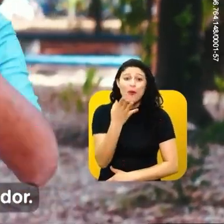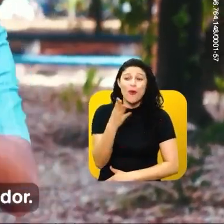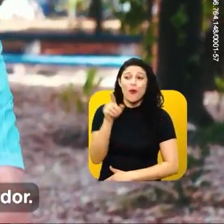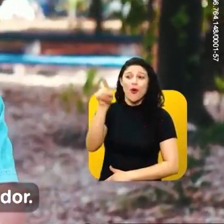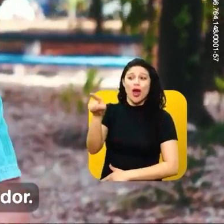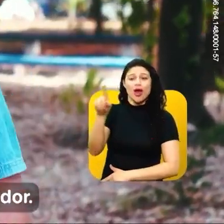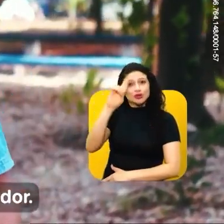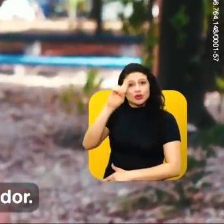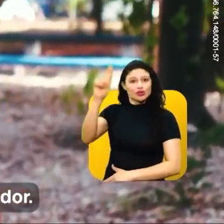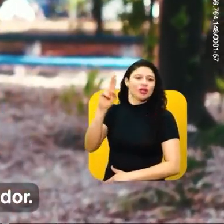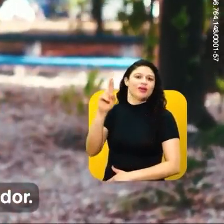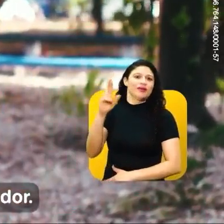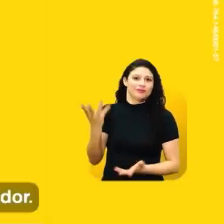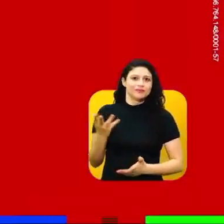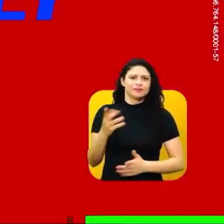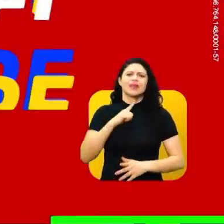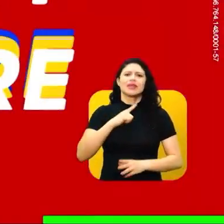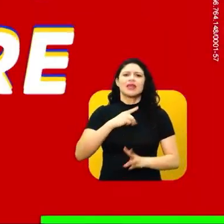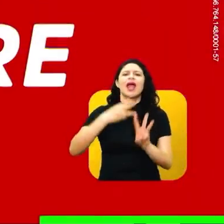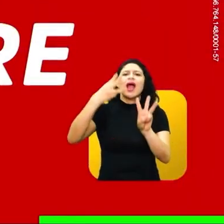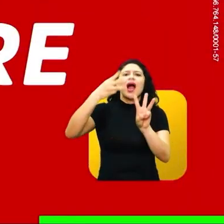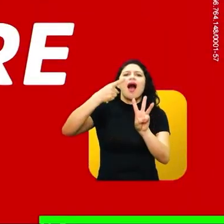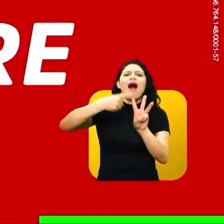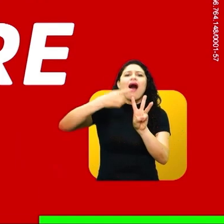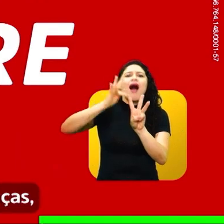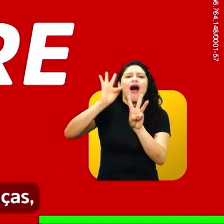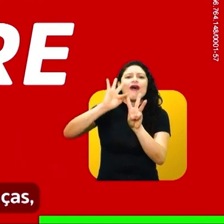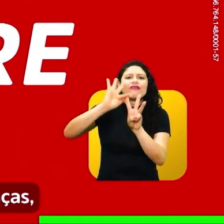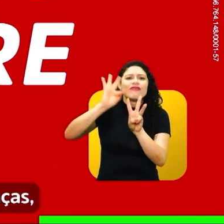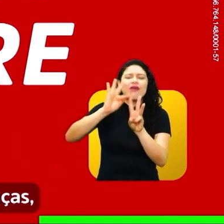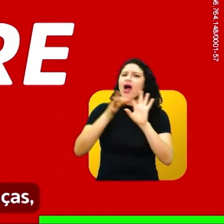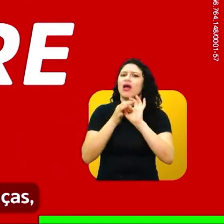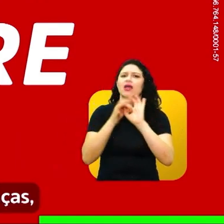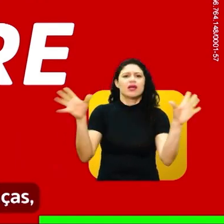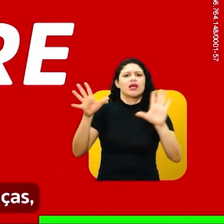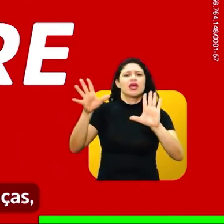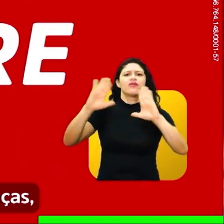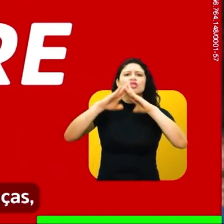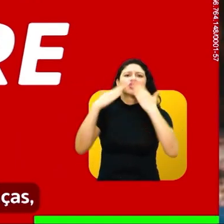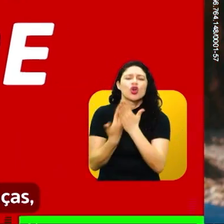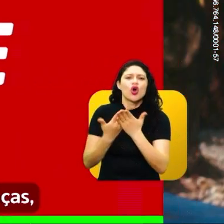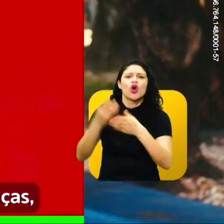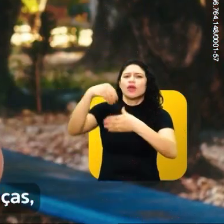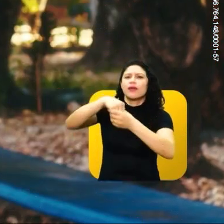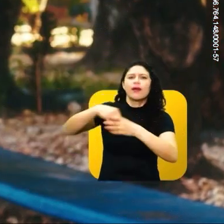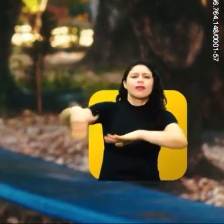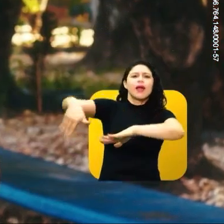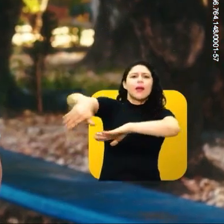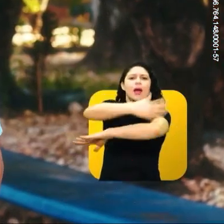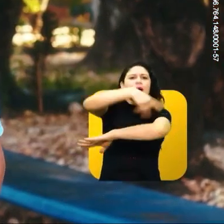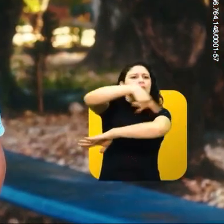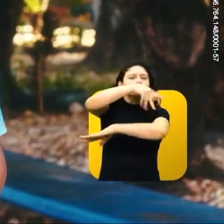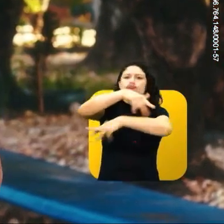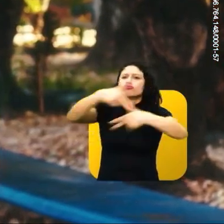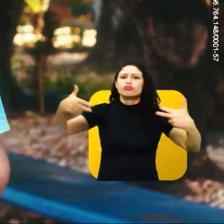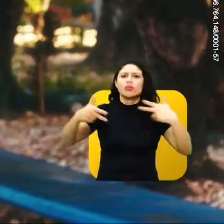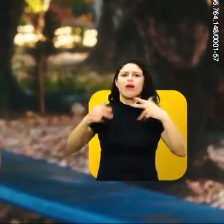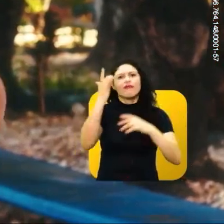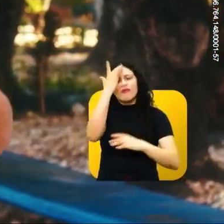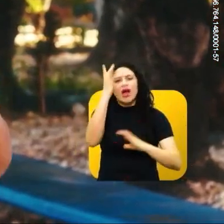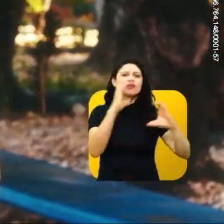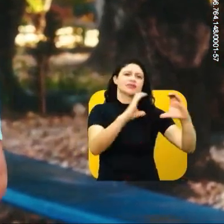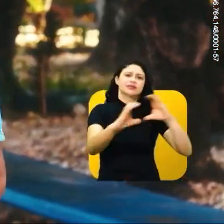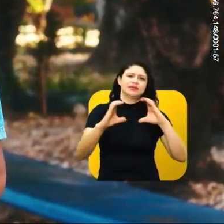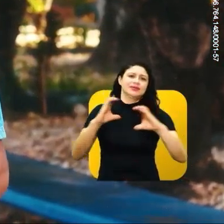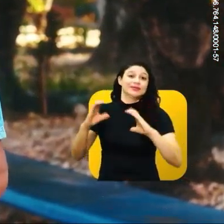e será bom também para o empregador. Vai ter também Wi-Fi livre, internet gratuita nas escolas, nas praças, para facilitar os teus estudos e